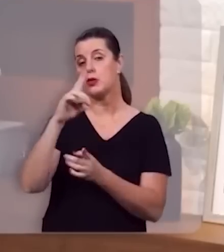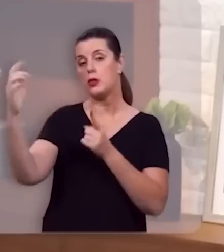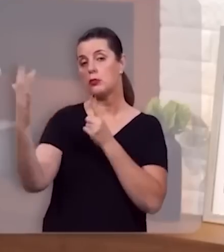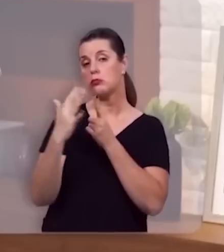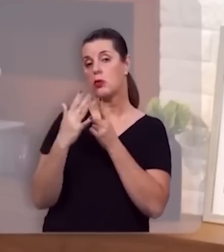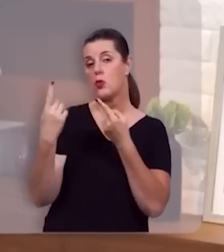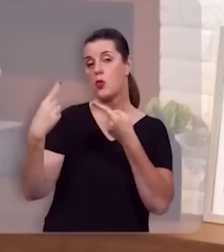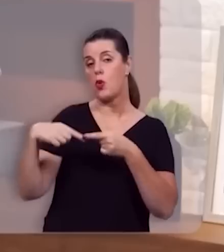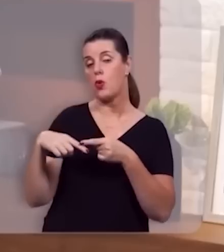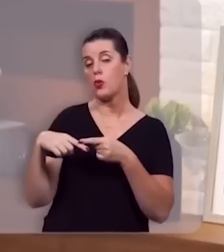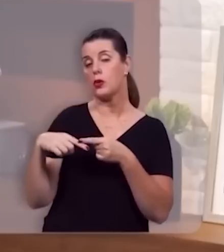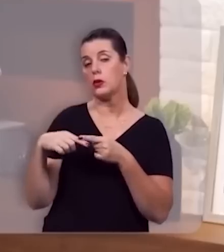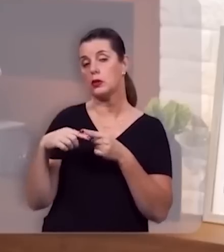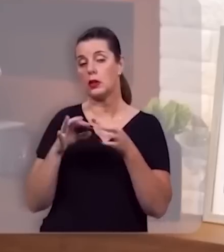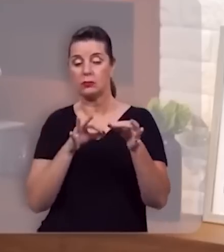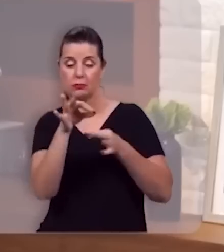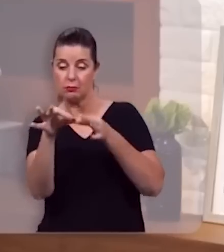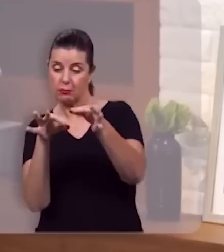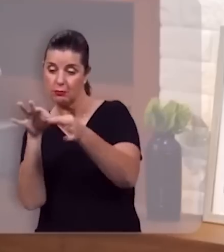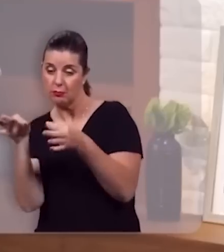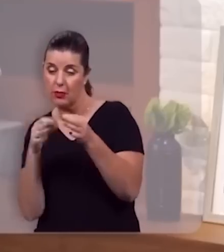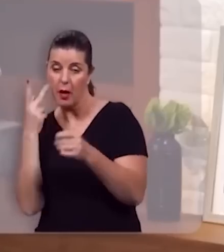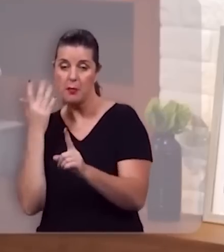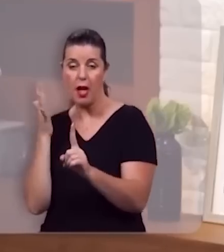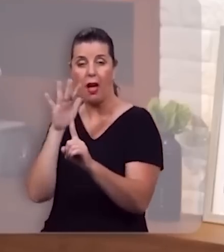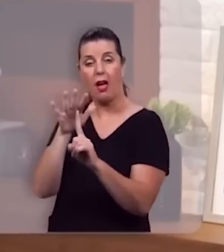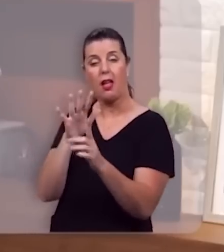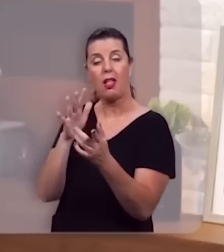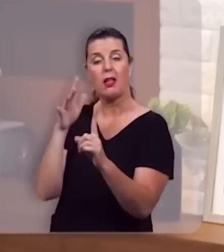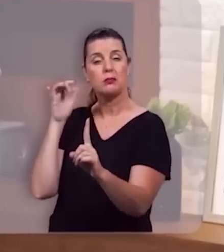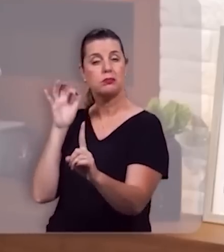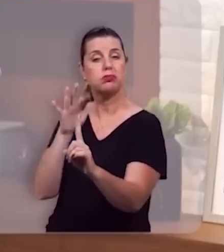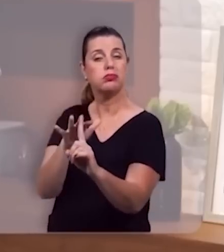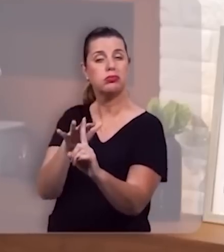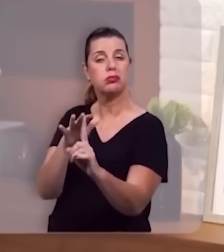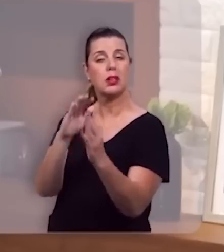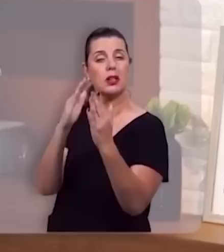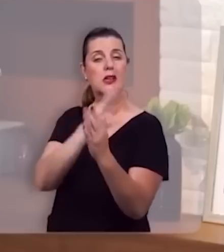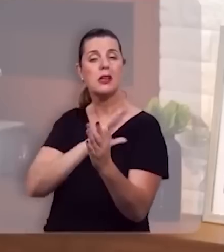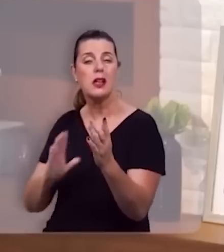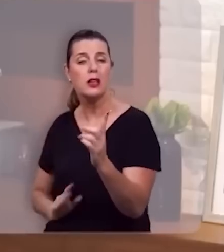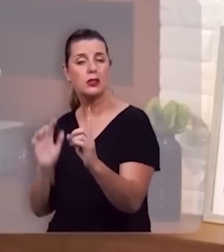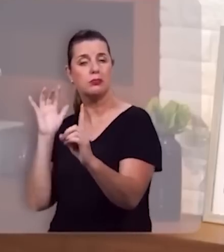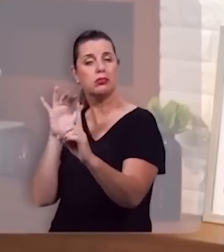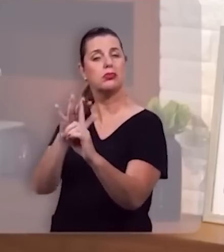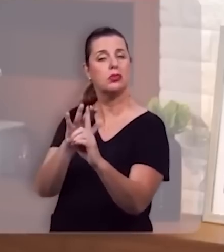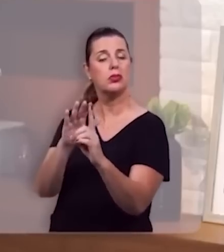levantam e se aliam e se orquestram para atacar a Cristo, para atacar a igreja, mas eles são